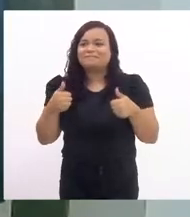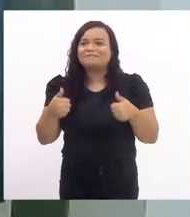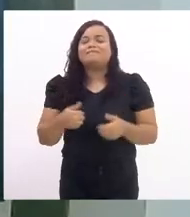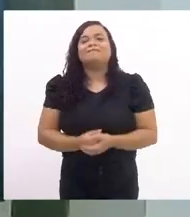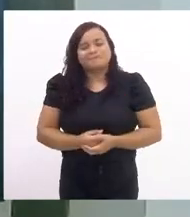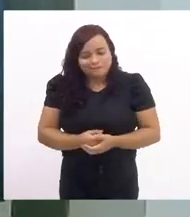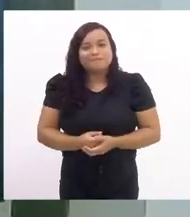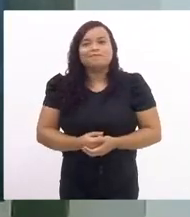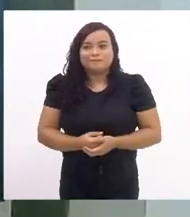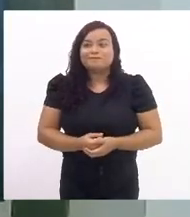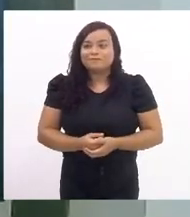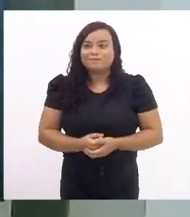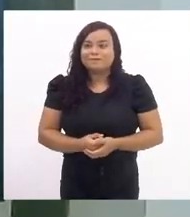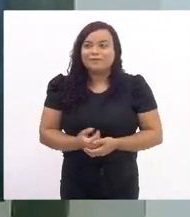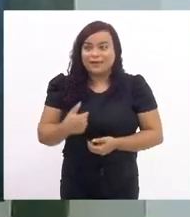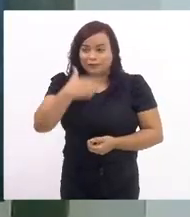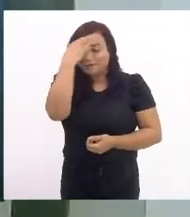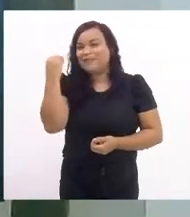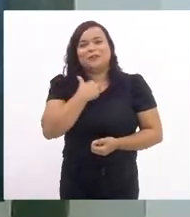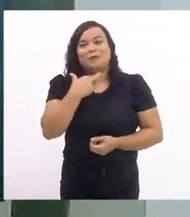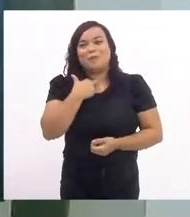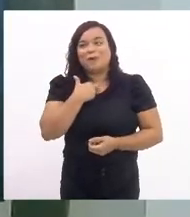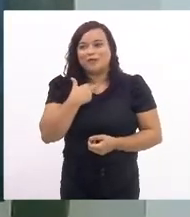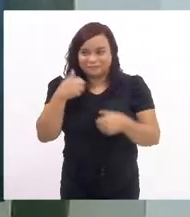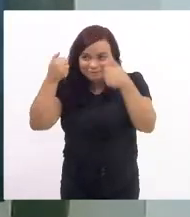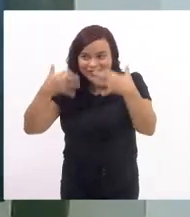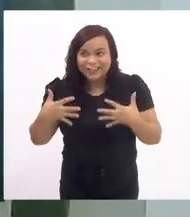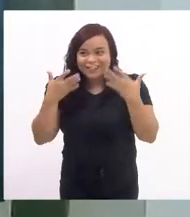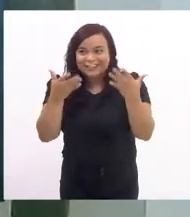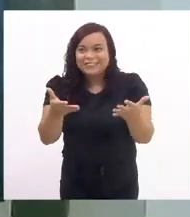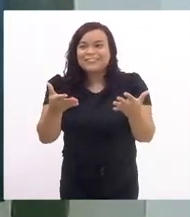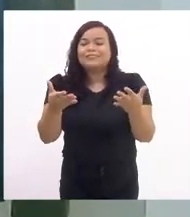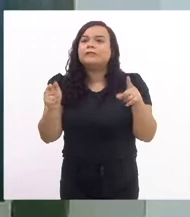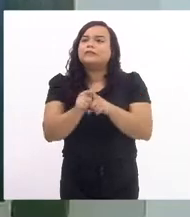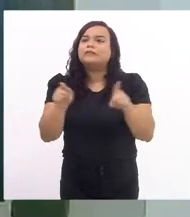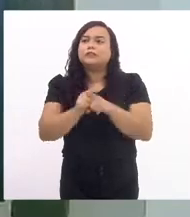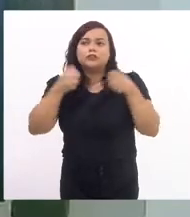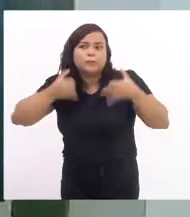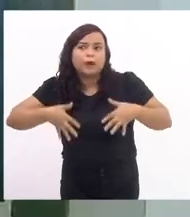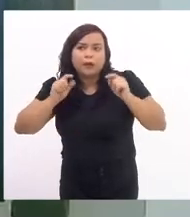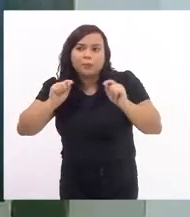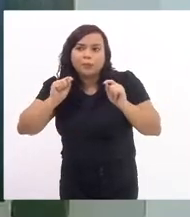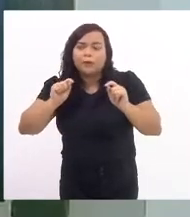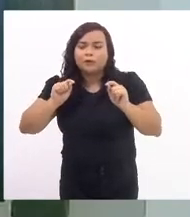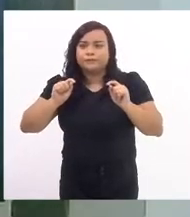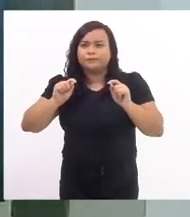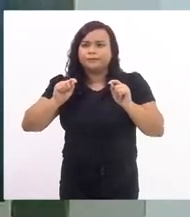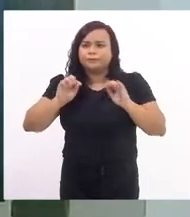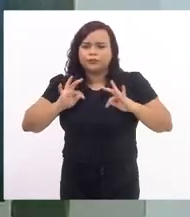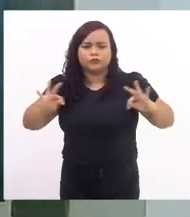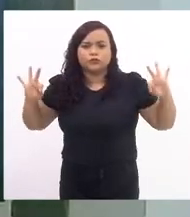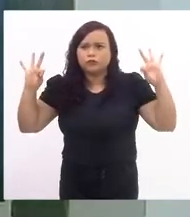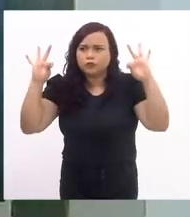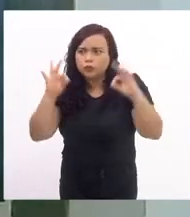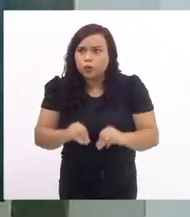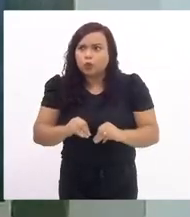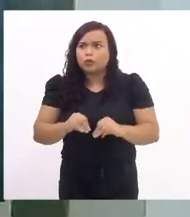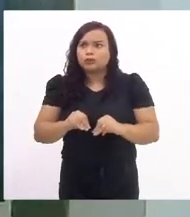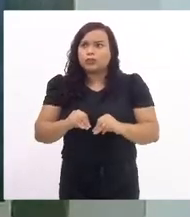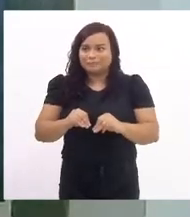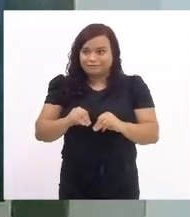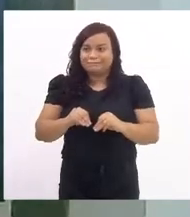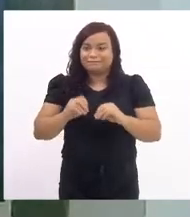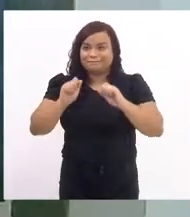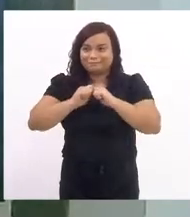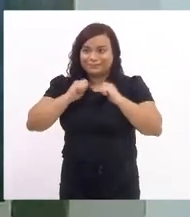de fazer esse registro e dizer que todas as assembleias legislativas